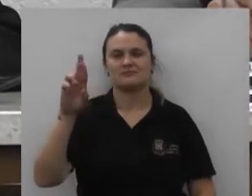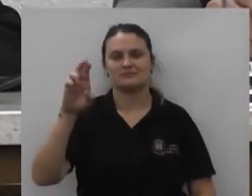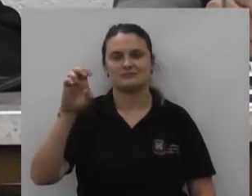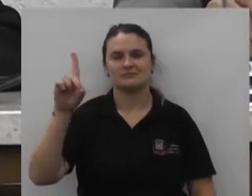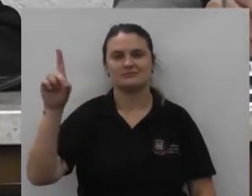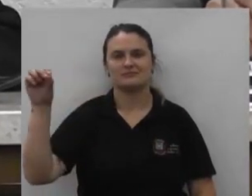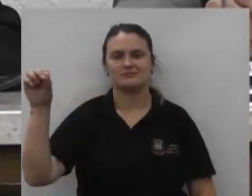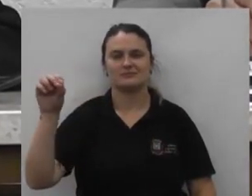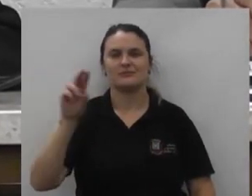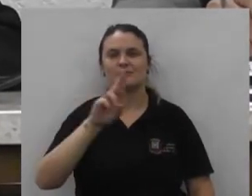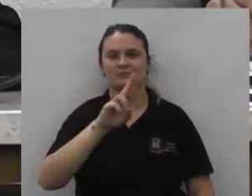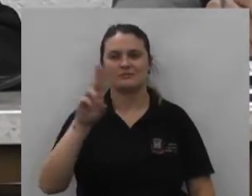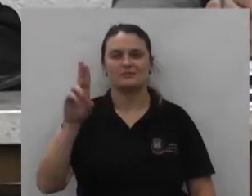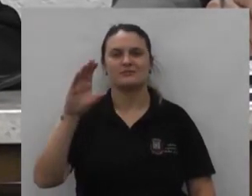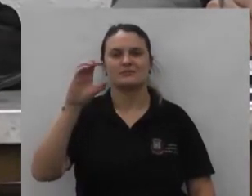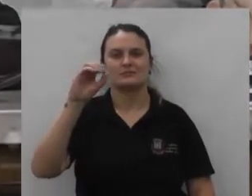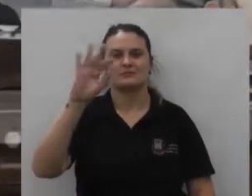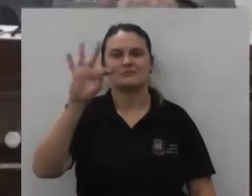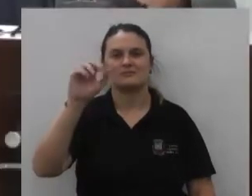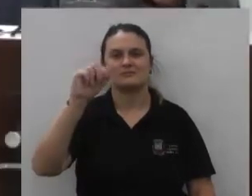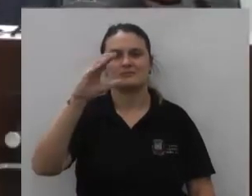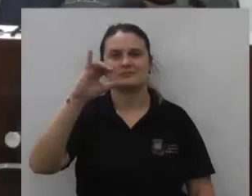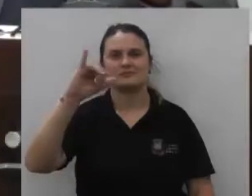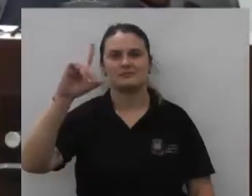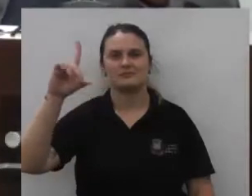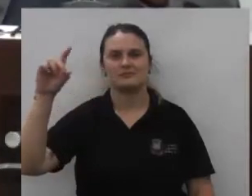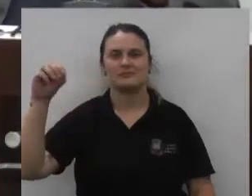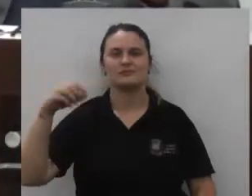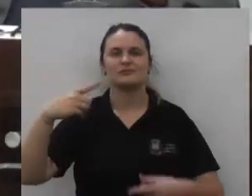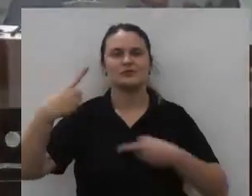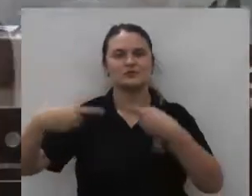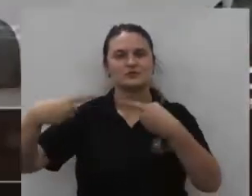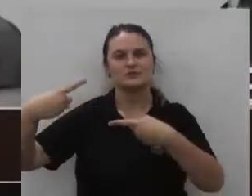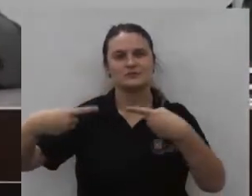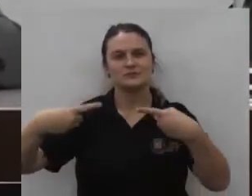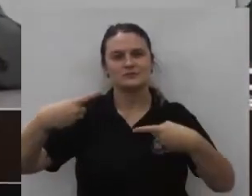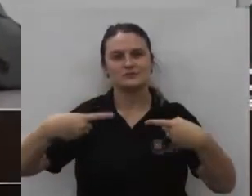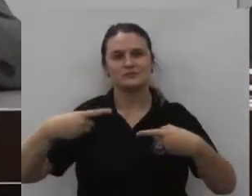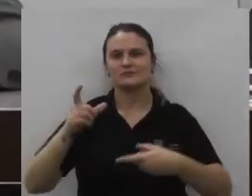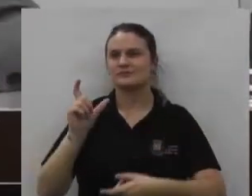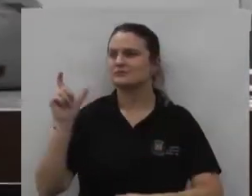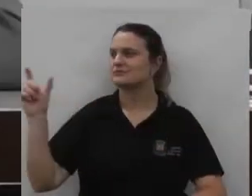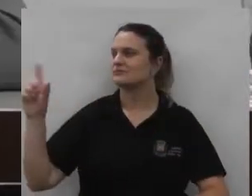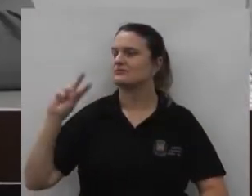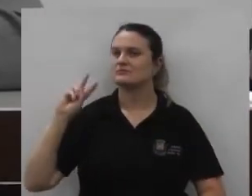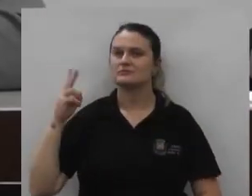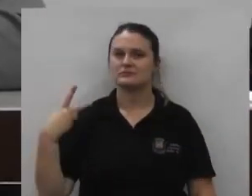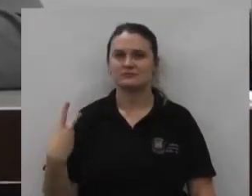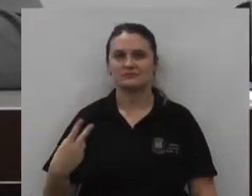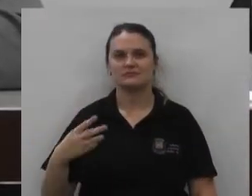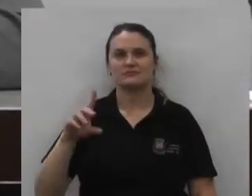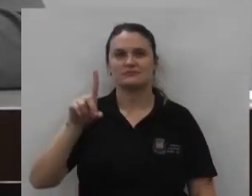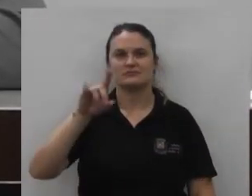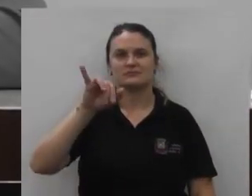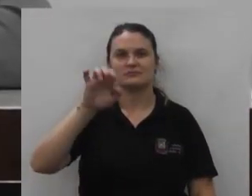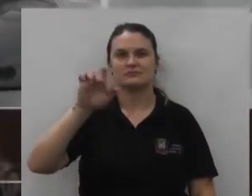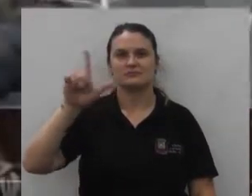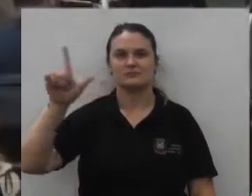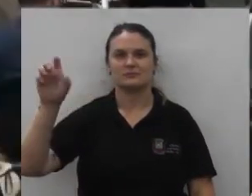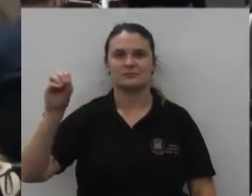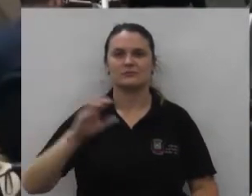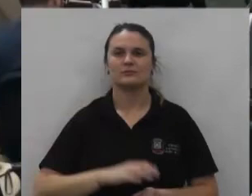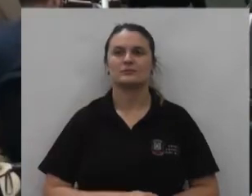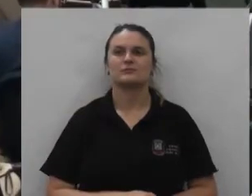Otacílius Táquio do Amaral em discussão com a palavra o vereador Diego